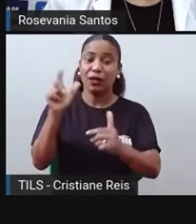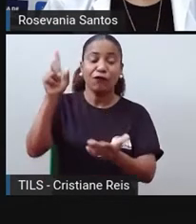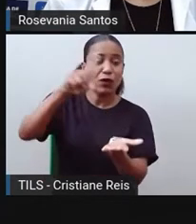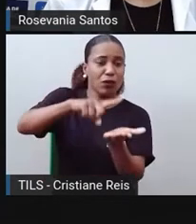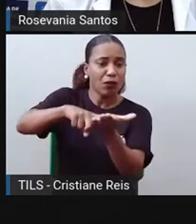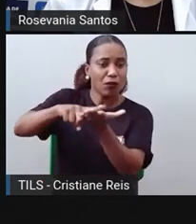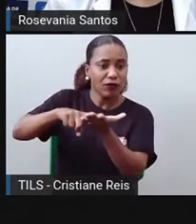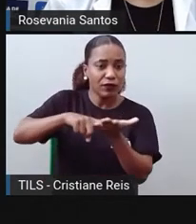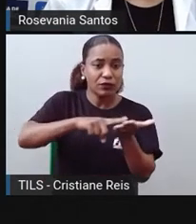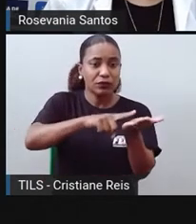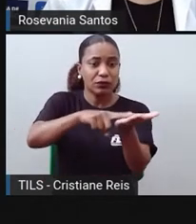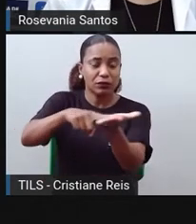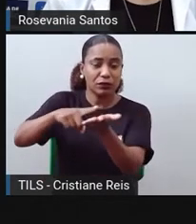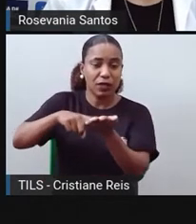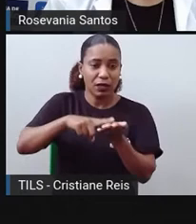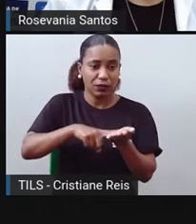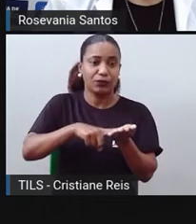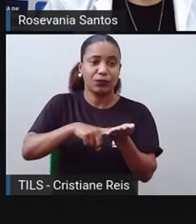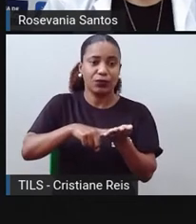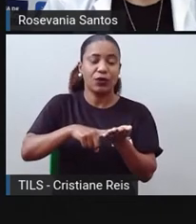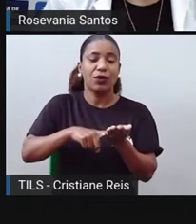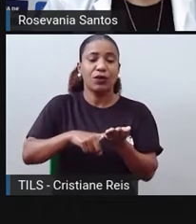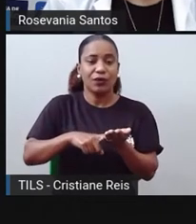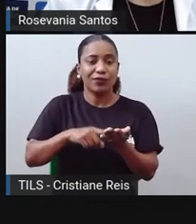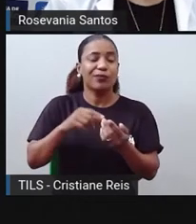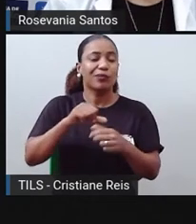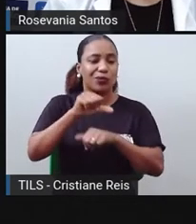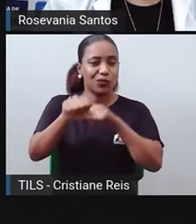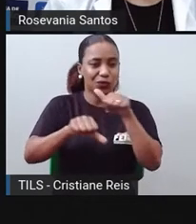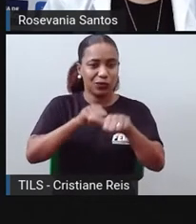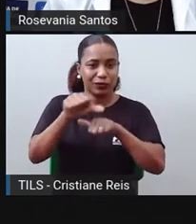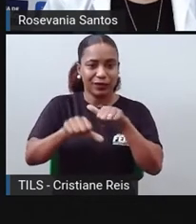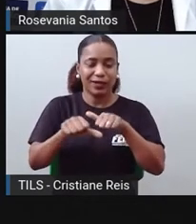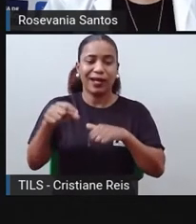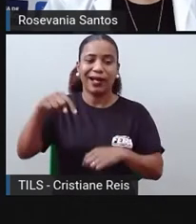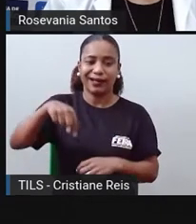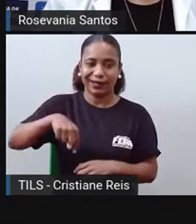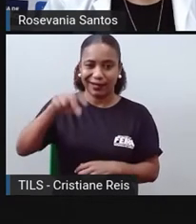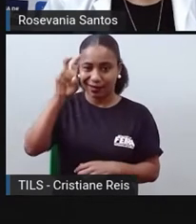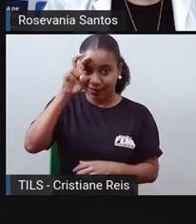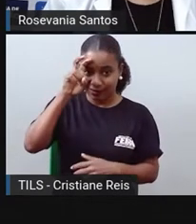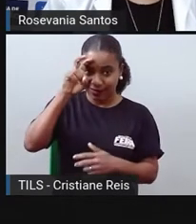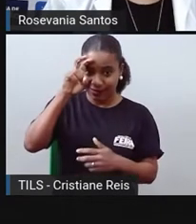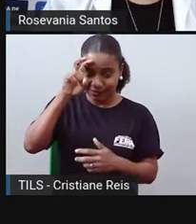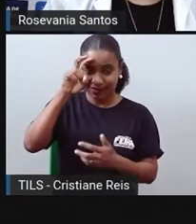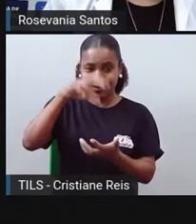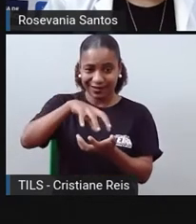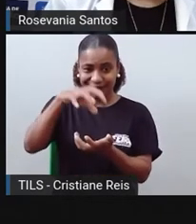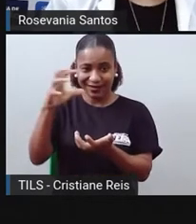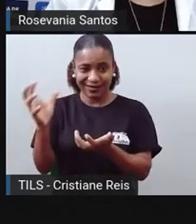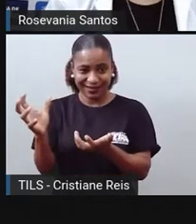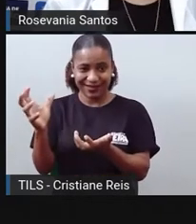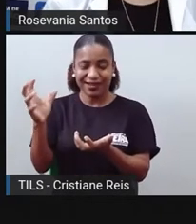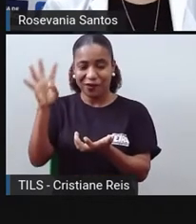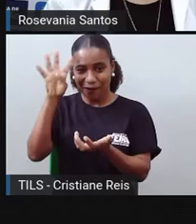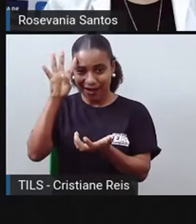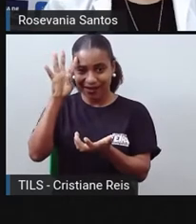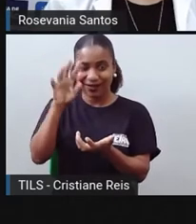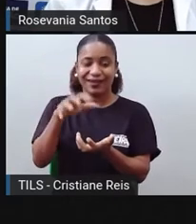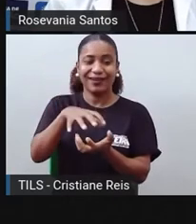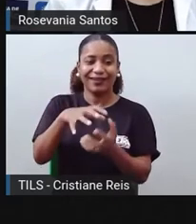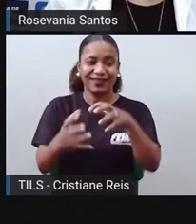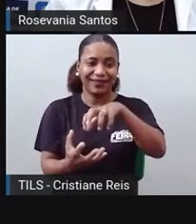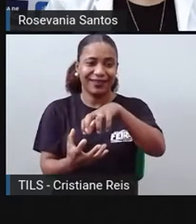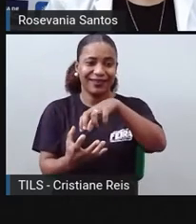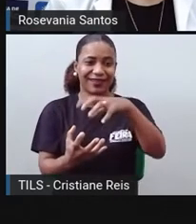a gente tem, no caso aqui, hoje, como eu gravo numa quinta, aqui seria quarta e aqui quinta-feira. Só para